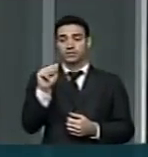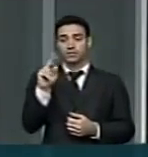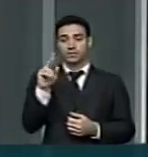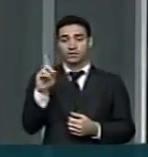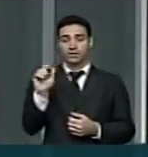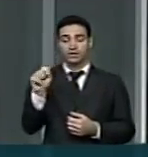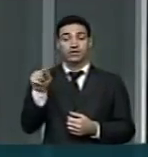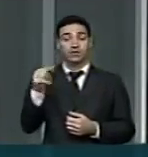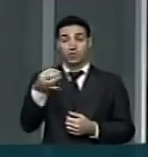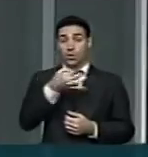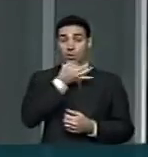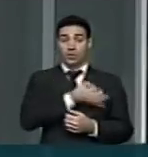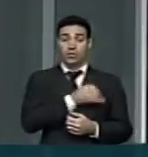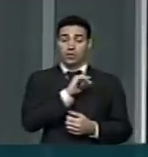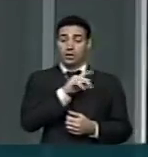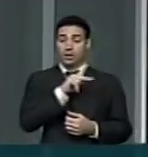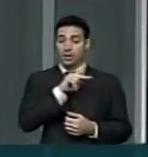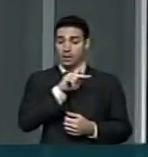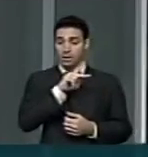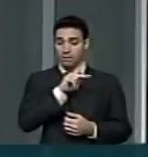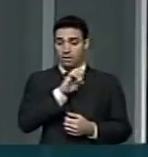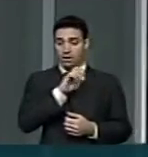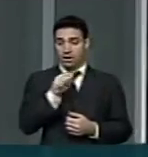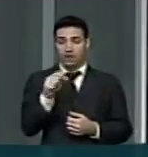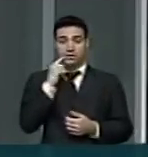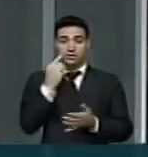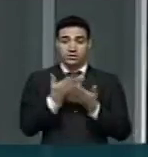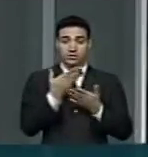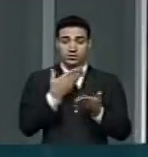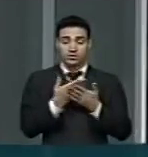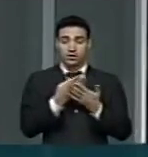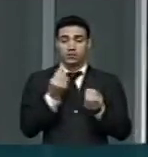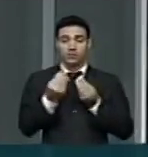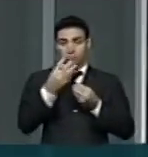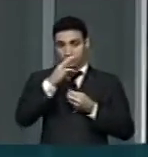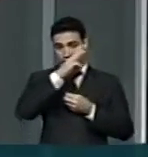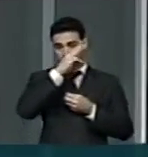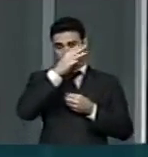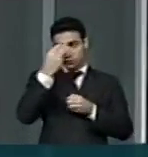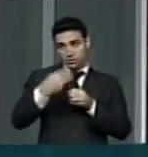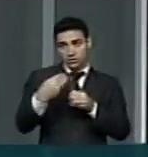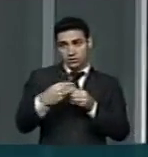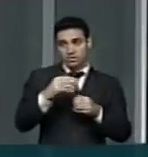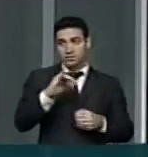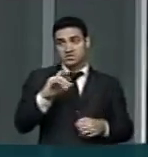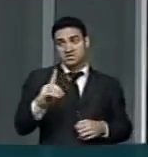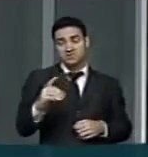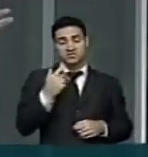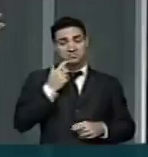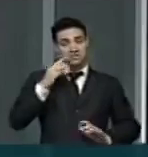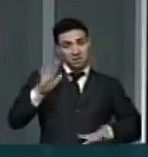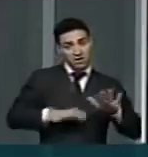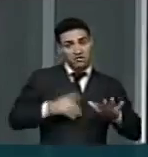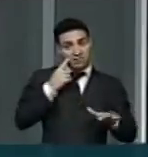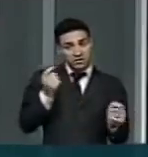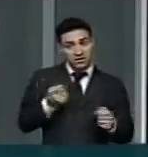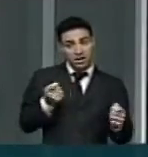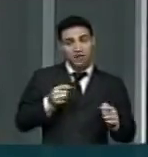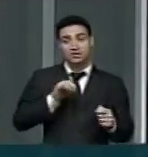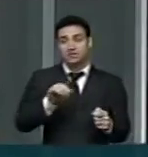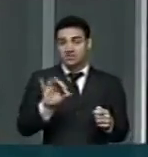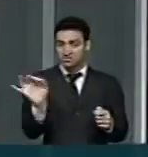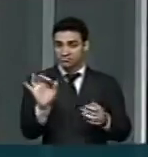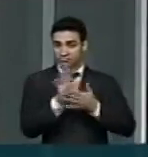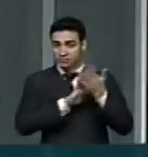o IPEA estudar-se a municipalização da CID. Talvez fosse um caminho, mas se não for esse, existem outras